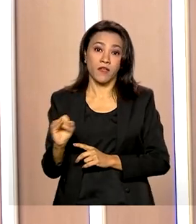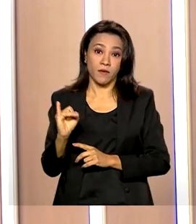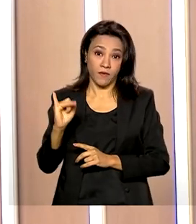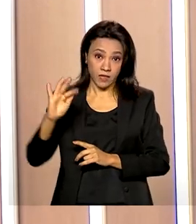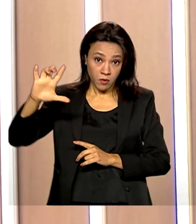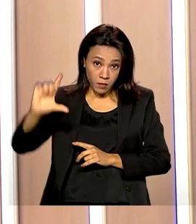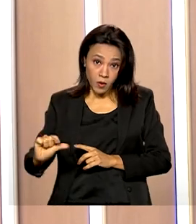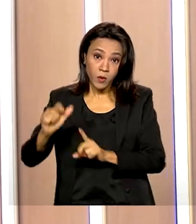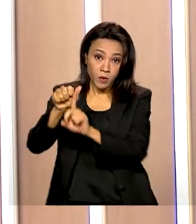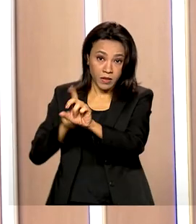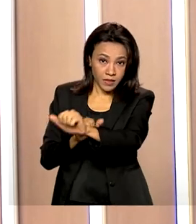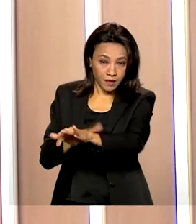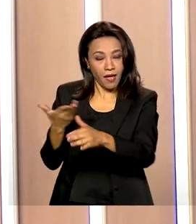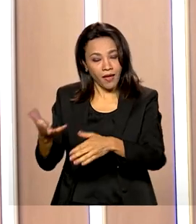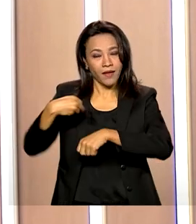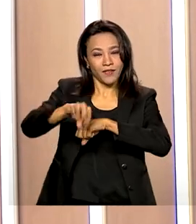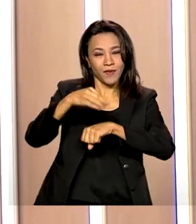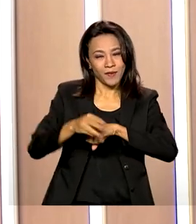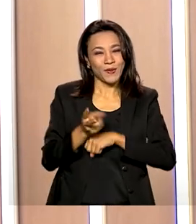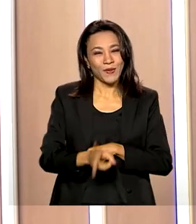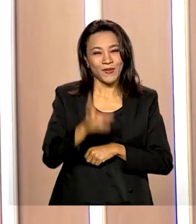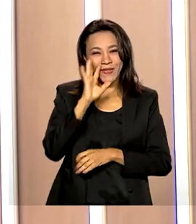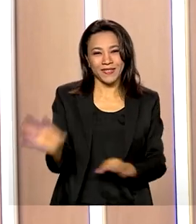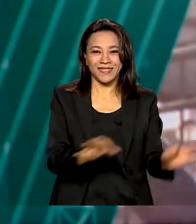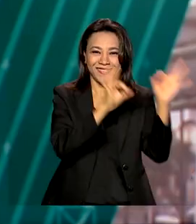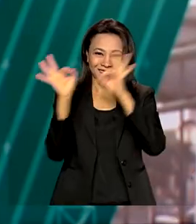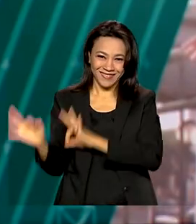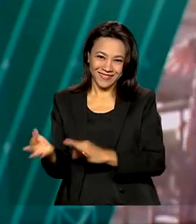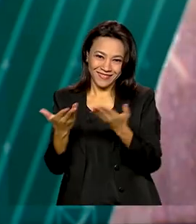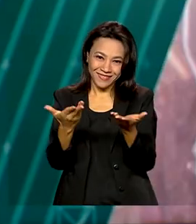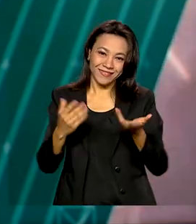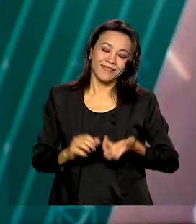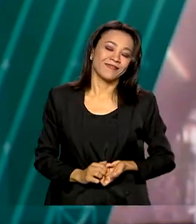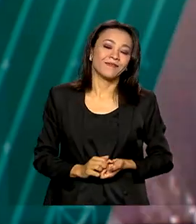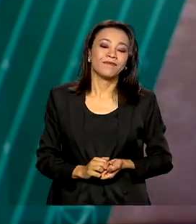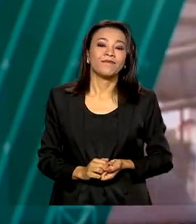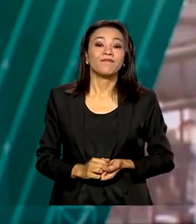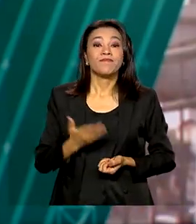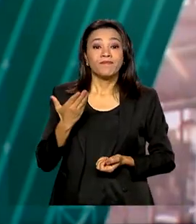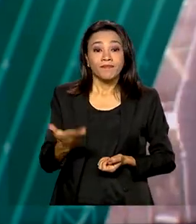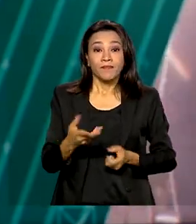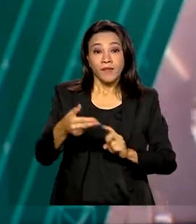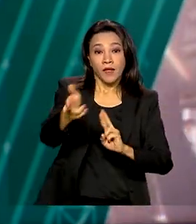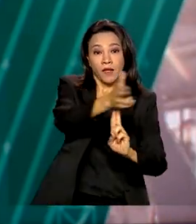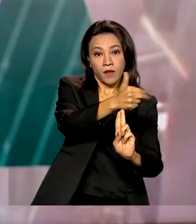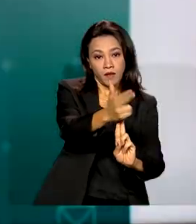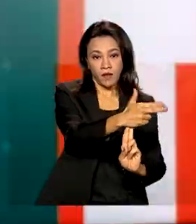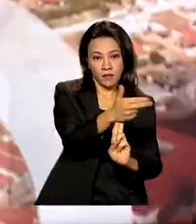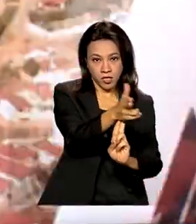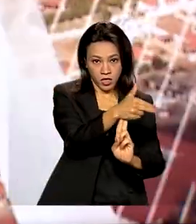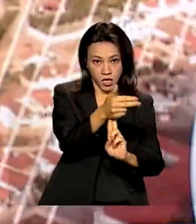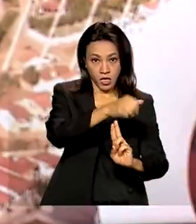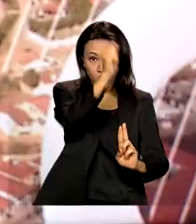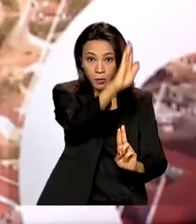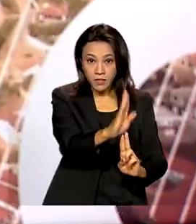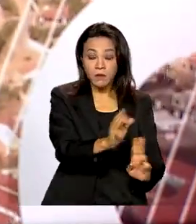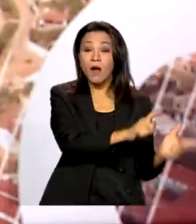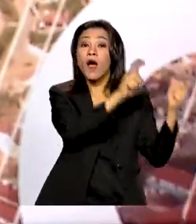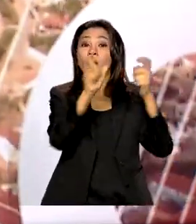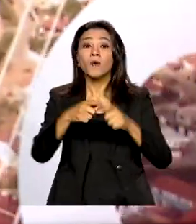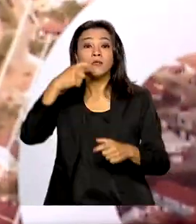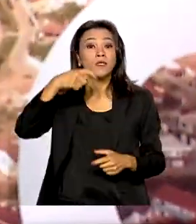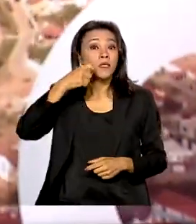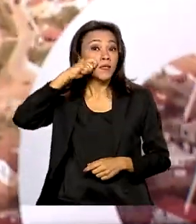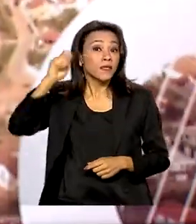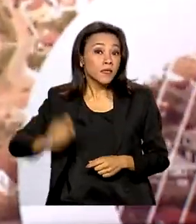informação que nós temos para você hoje, continue conosco, que tenha um ótimo dia. A embaixada brasileira em Kiev, capital da Ucrânia,